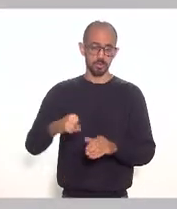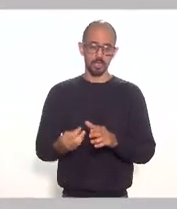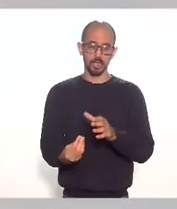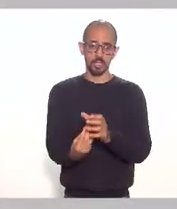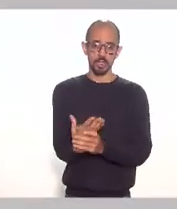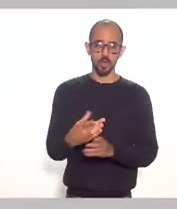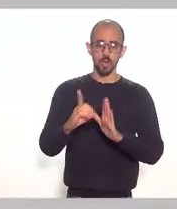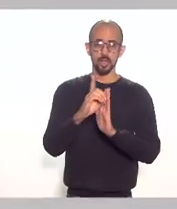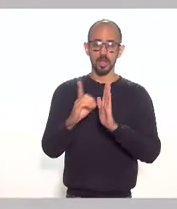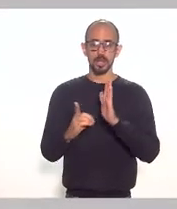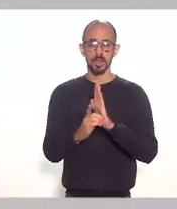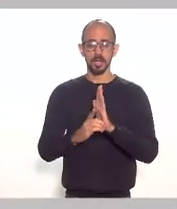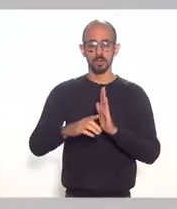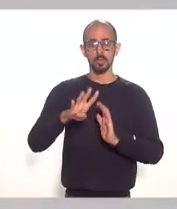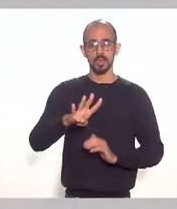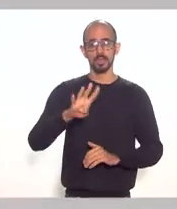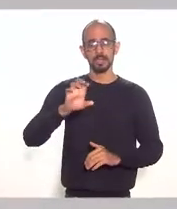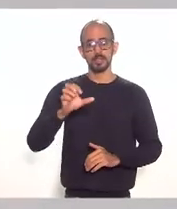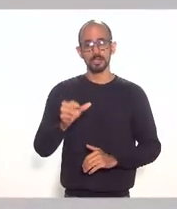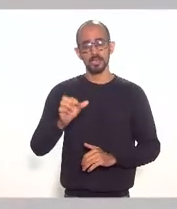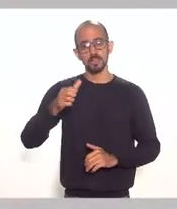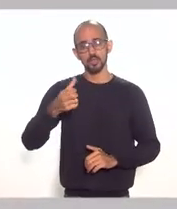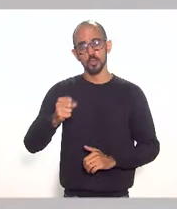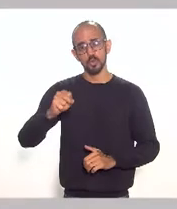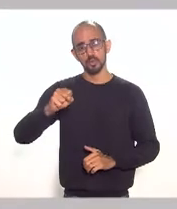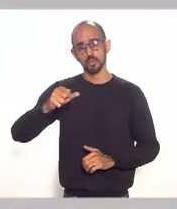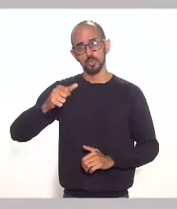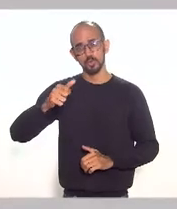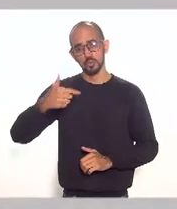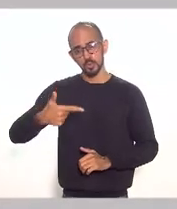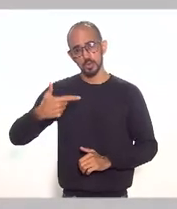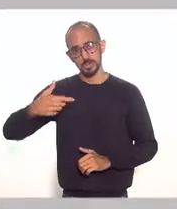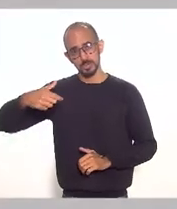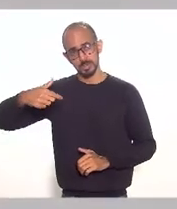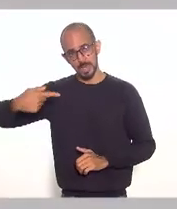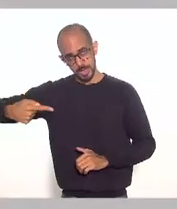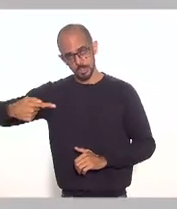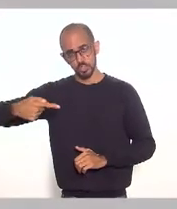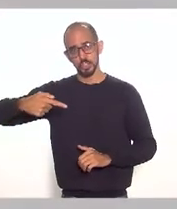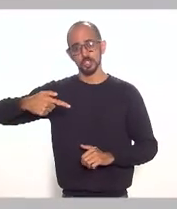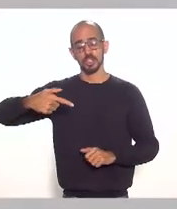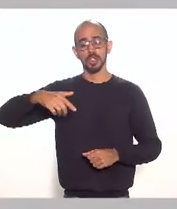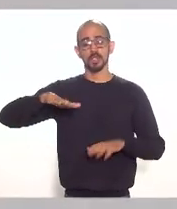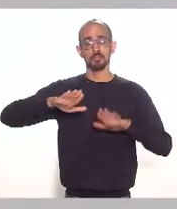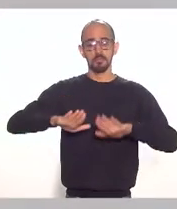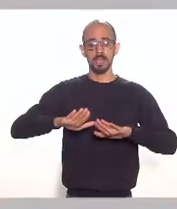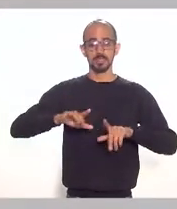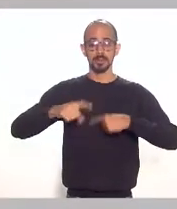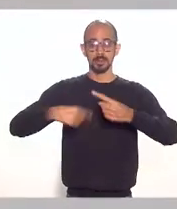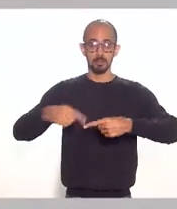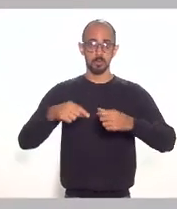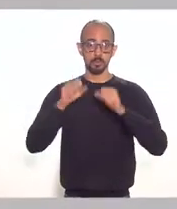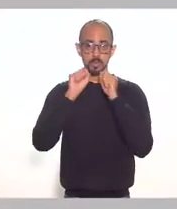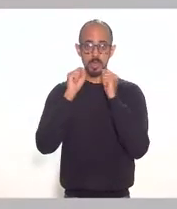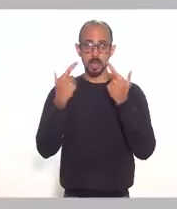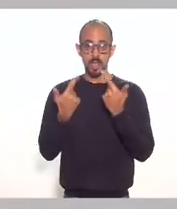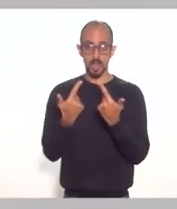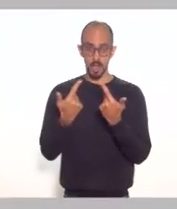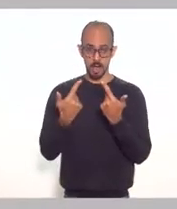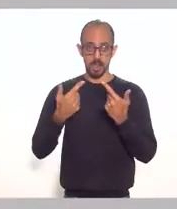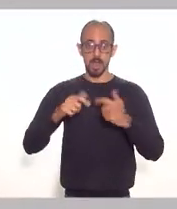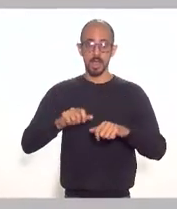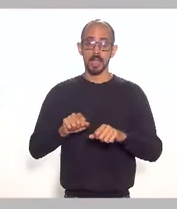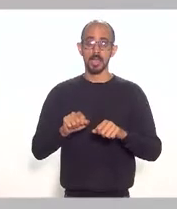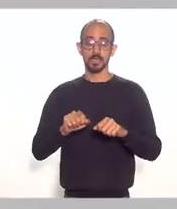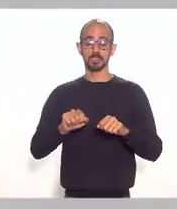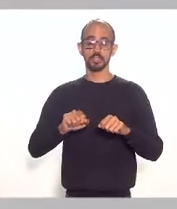decreto 46827 de 2019, mas na sequência a Assembleia Legislativa do Estado do Rio de